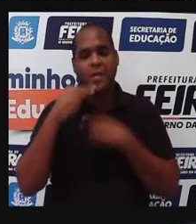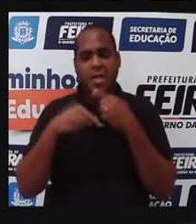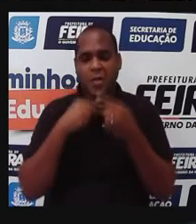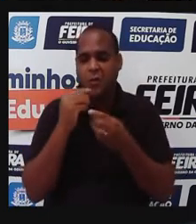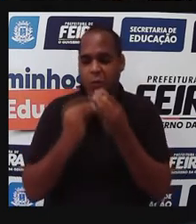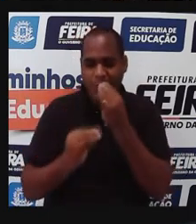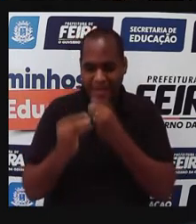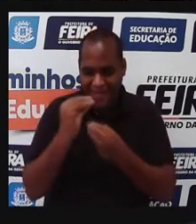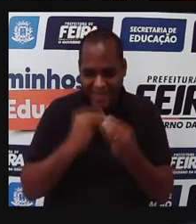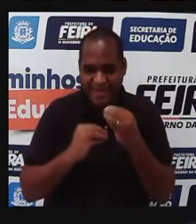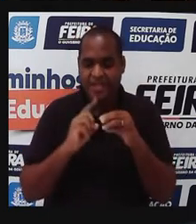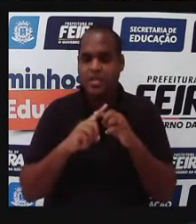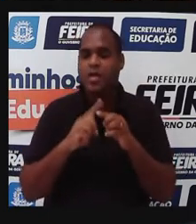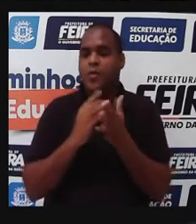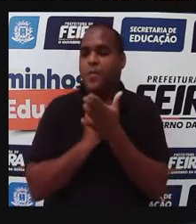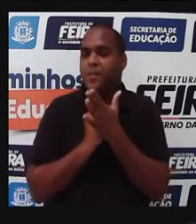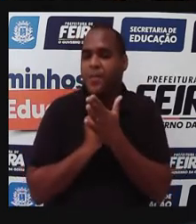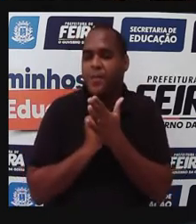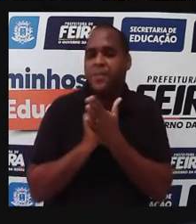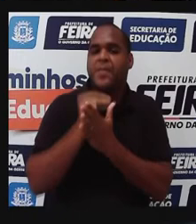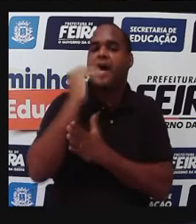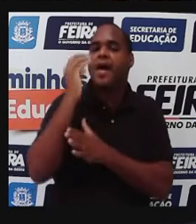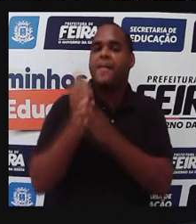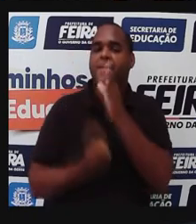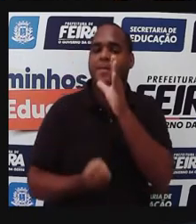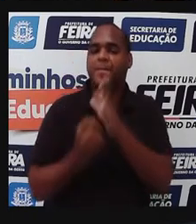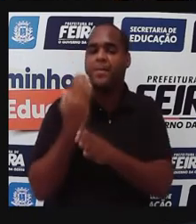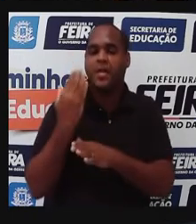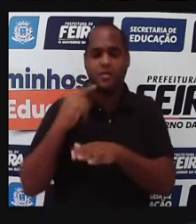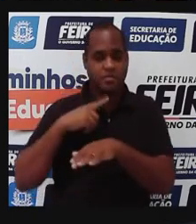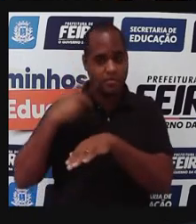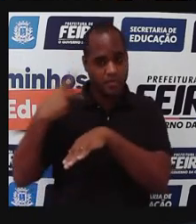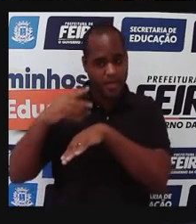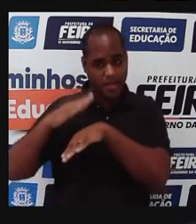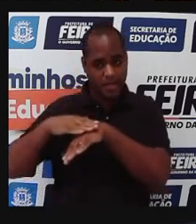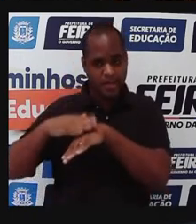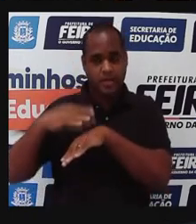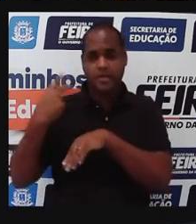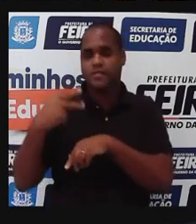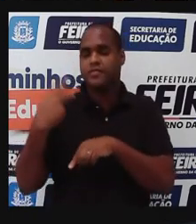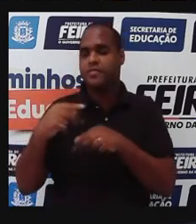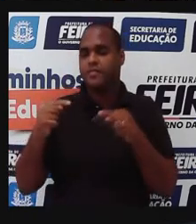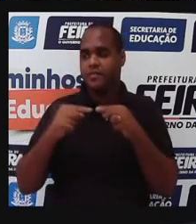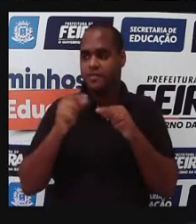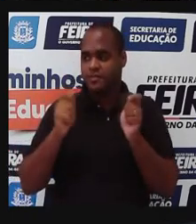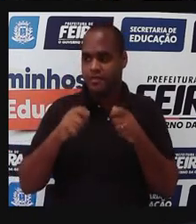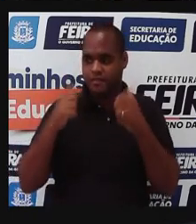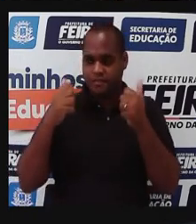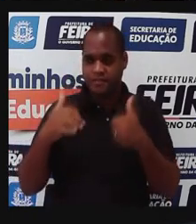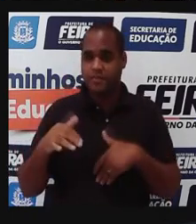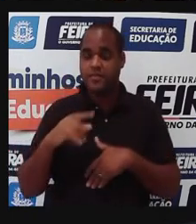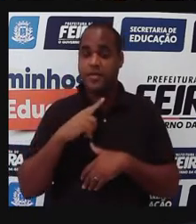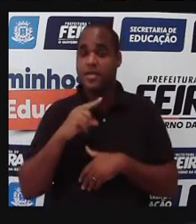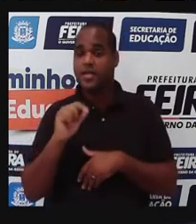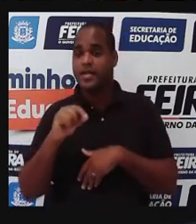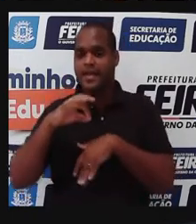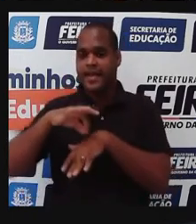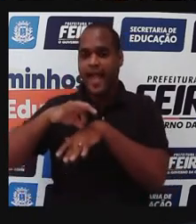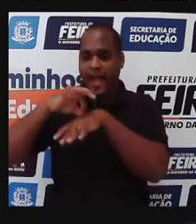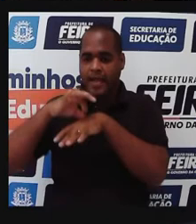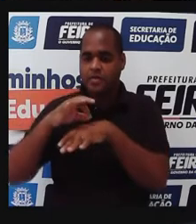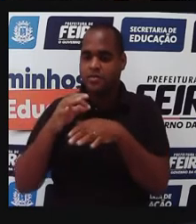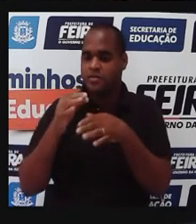alimentos, se eu não sei a origem adequada da carne bovina ou da carne